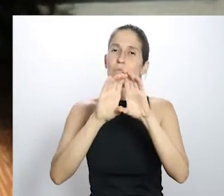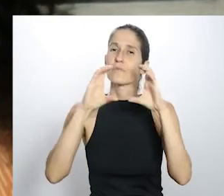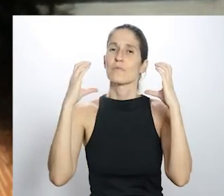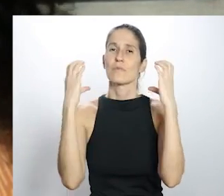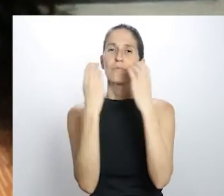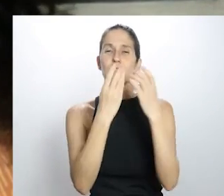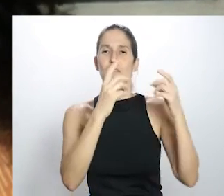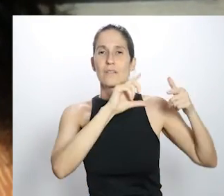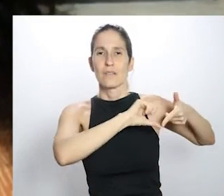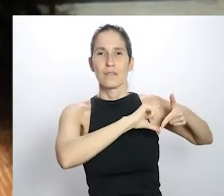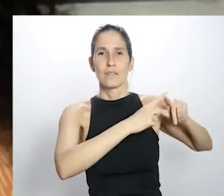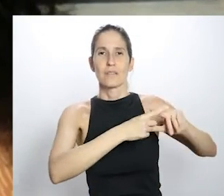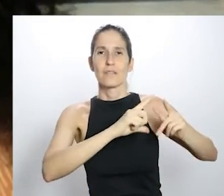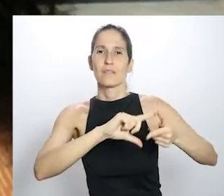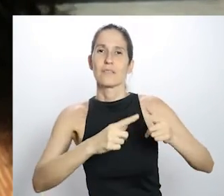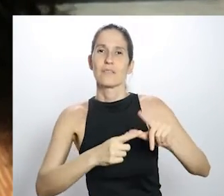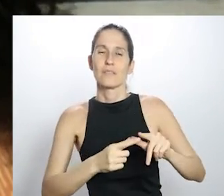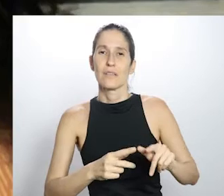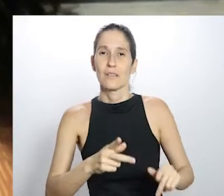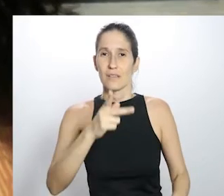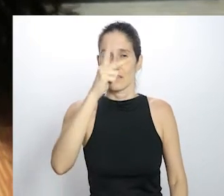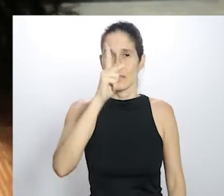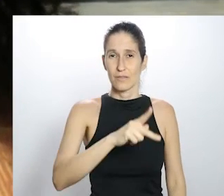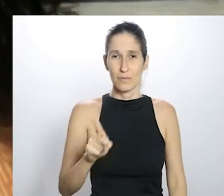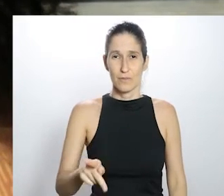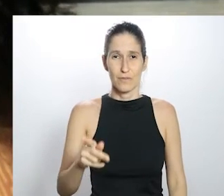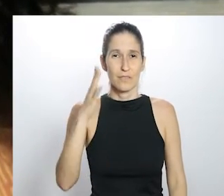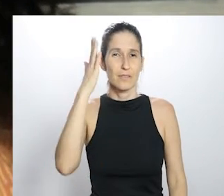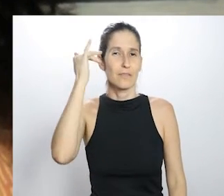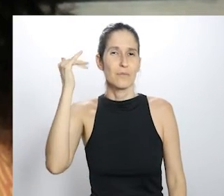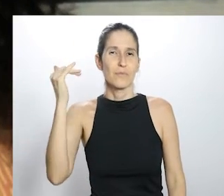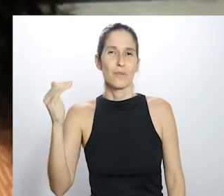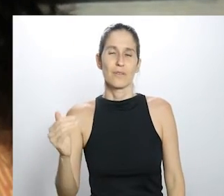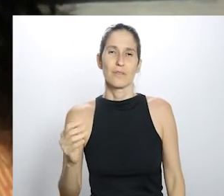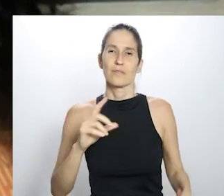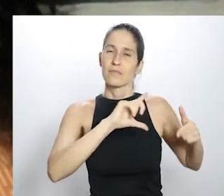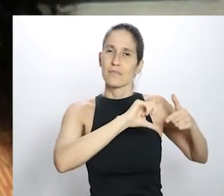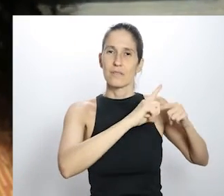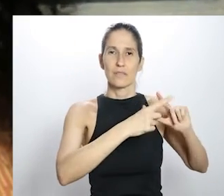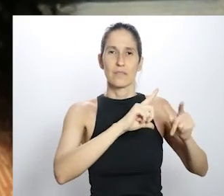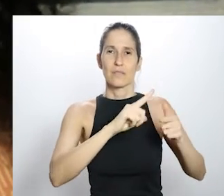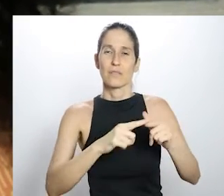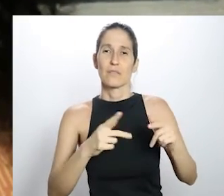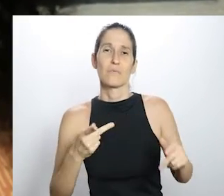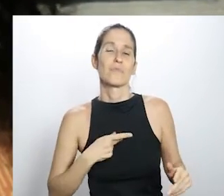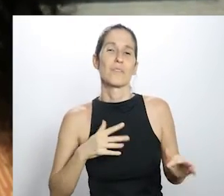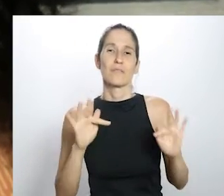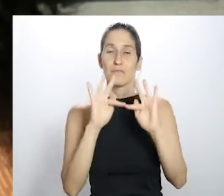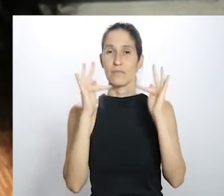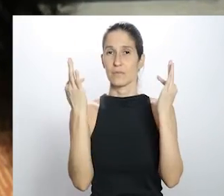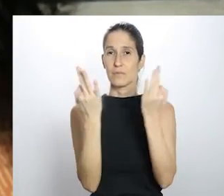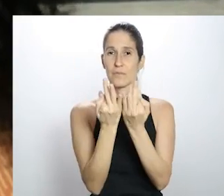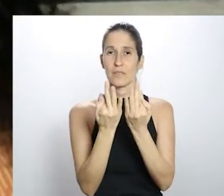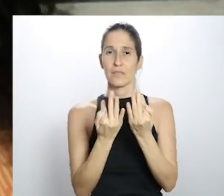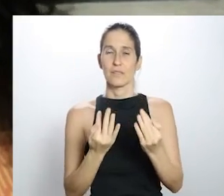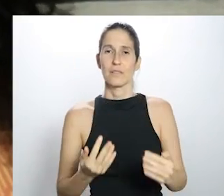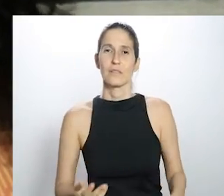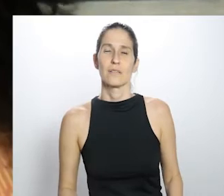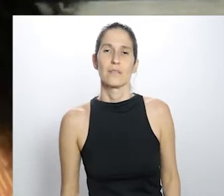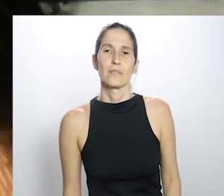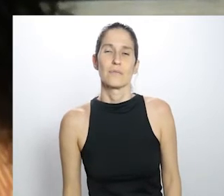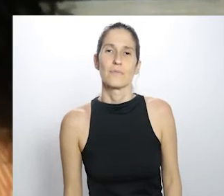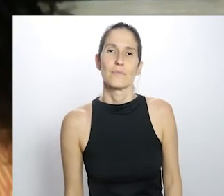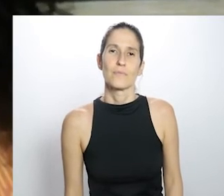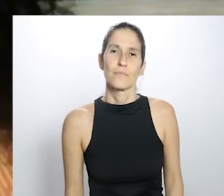os grupos, com as comunidades, né? Com esses guardiões aí que são meus pais e mães, né? Minhas mãos